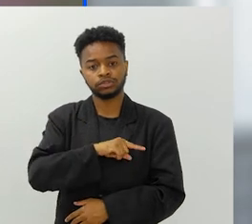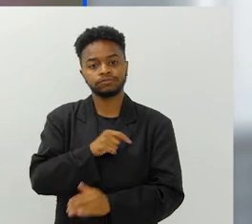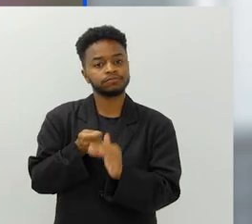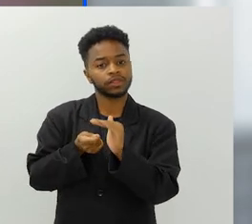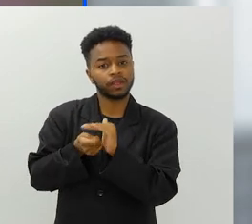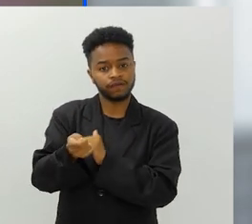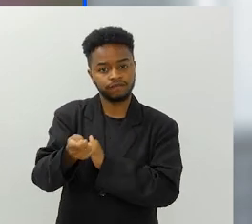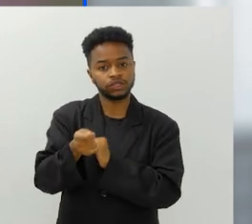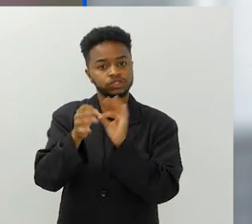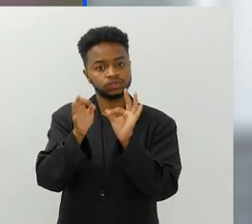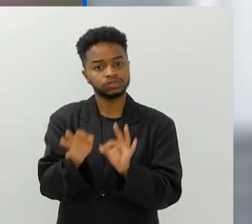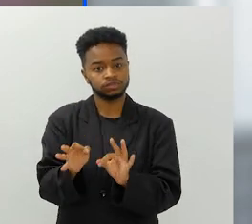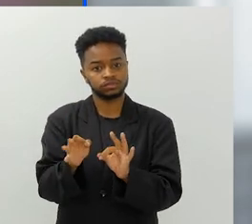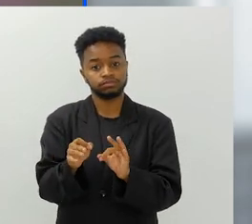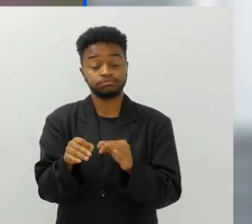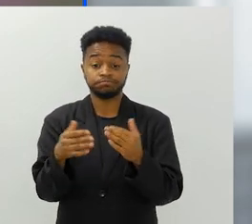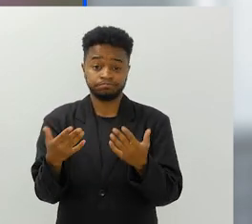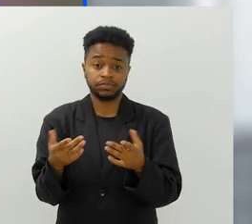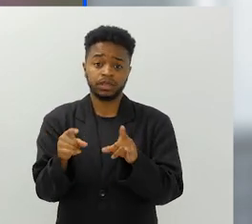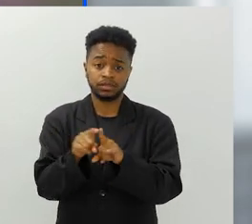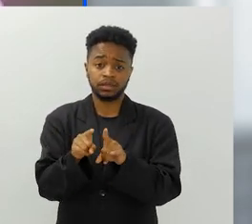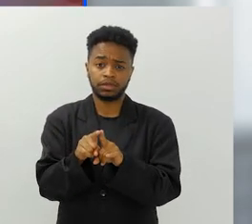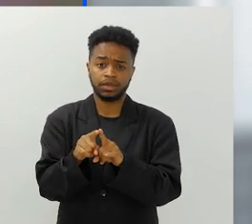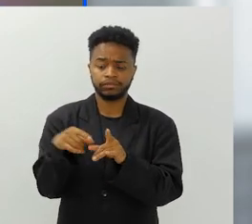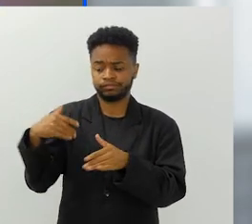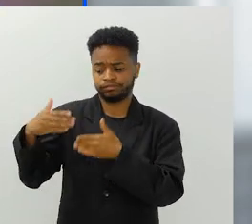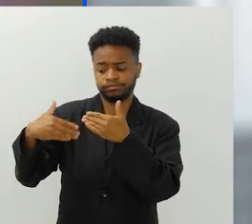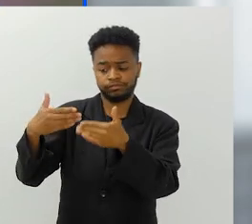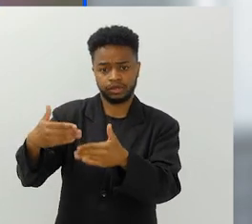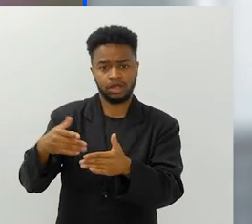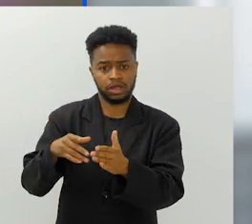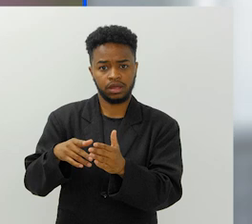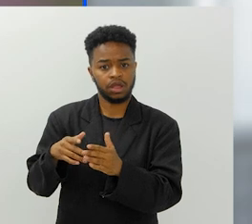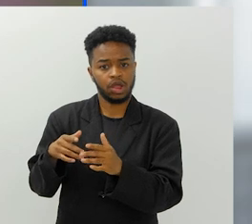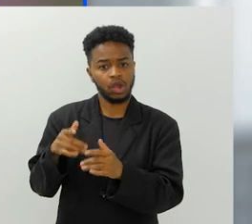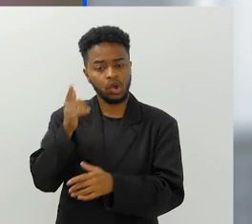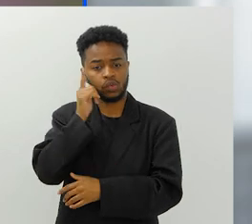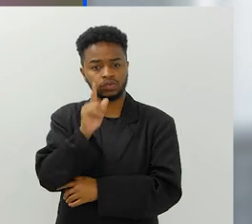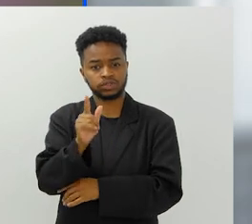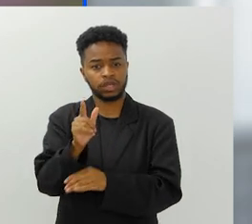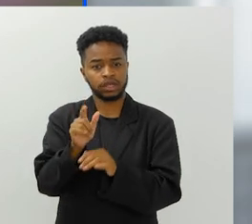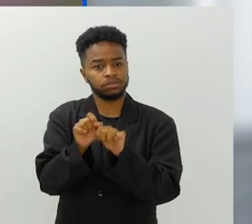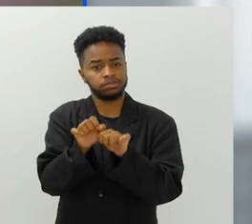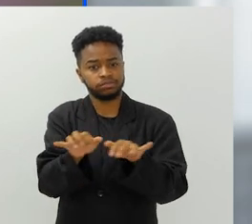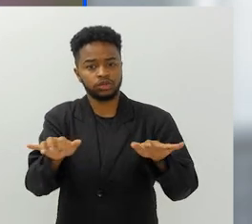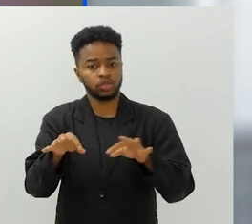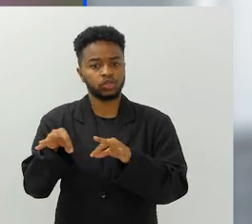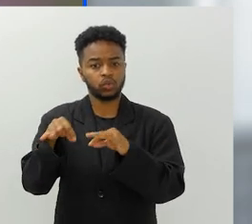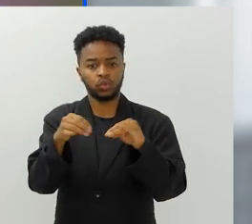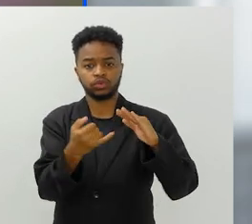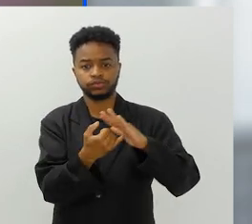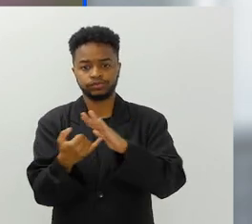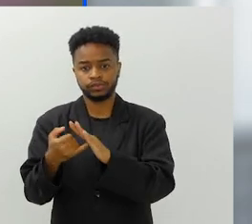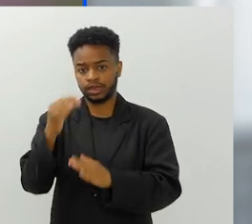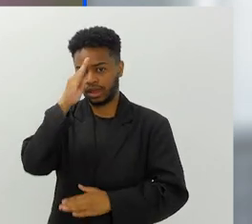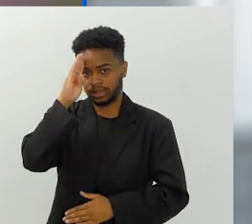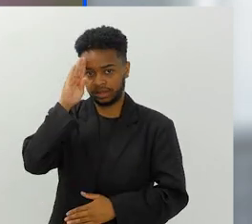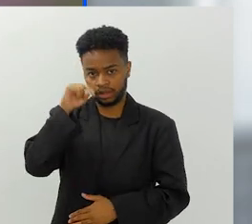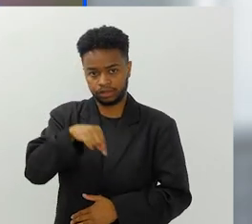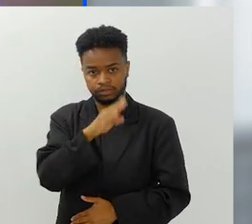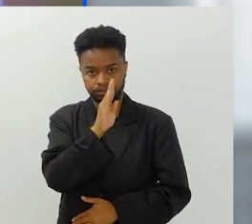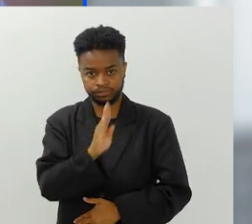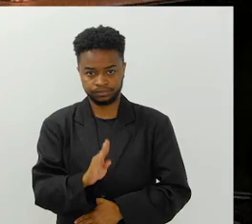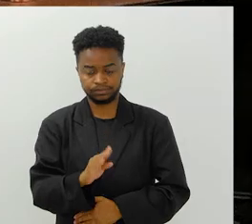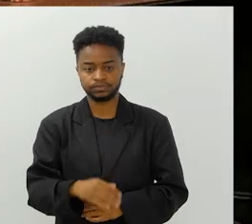estamos investindo bastante nisso e isso vai ser uma tendência para todas as instituições acadêmicas do